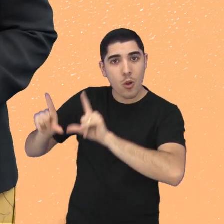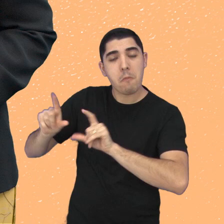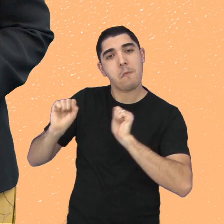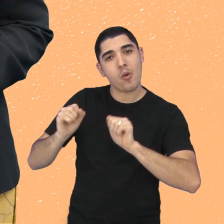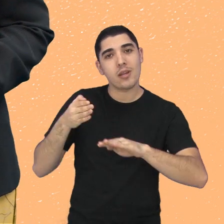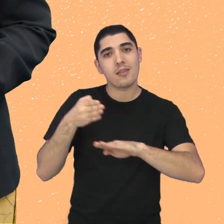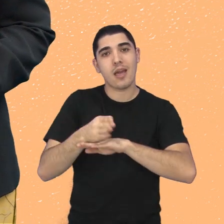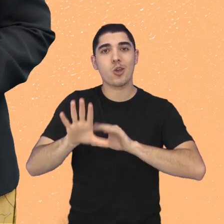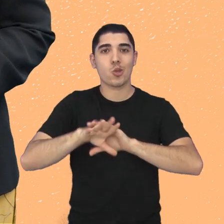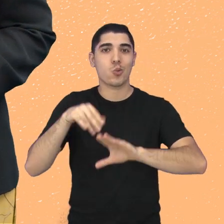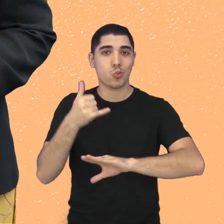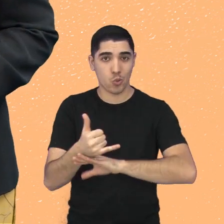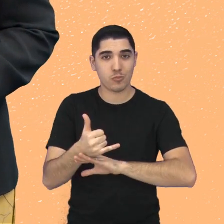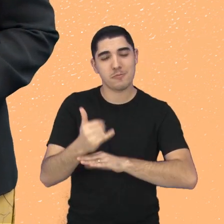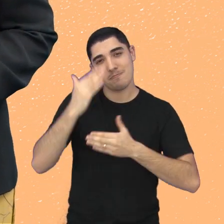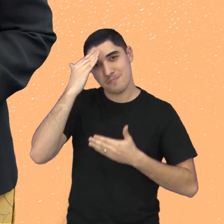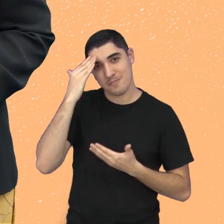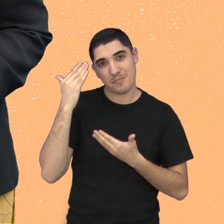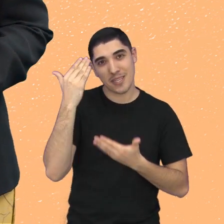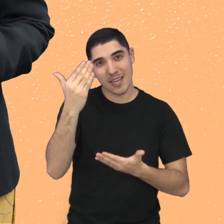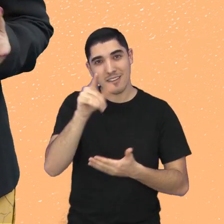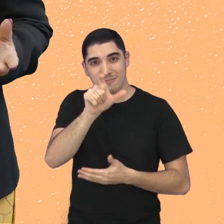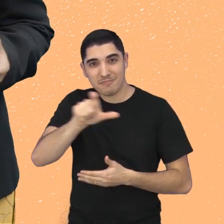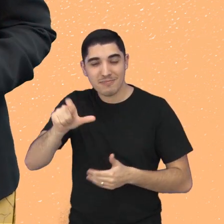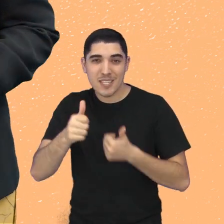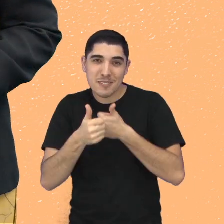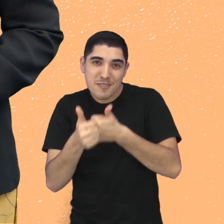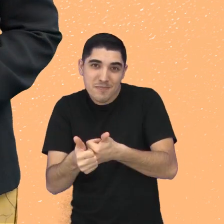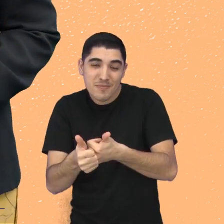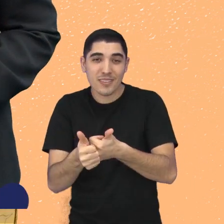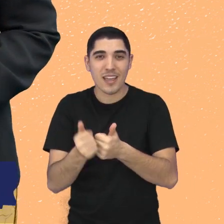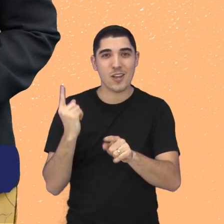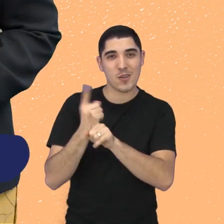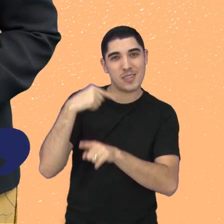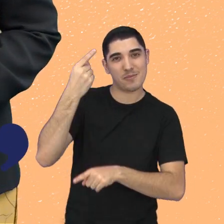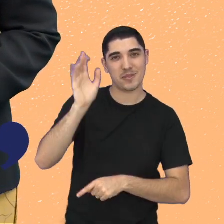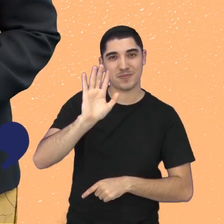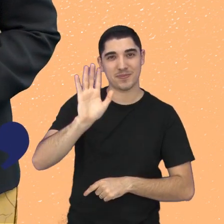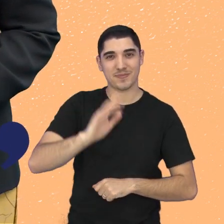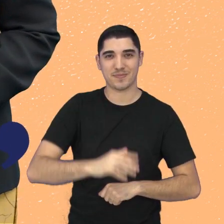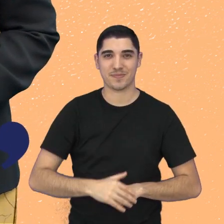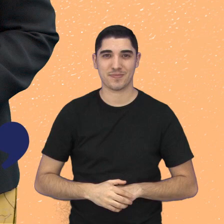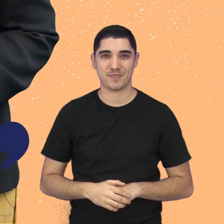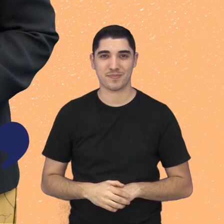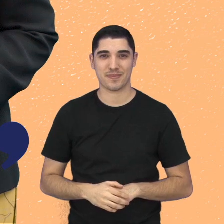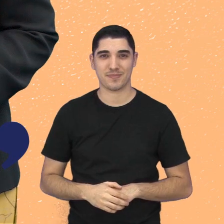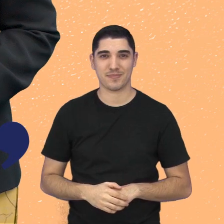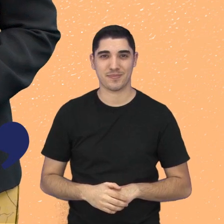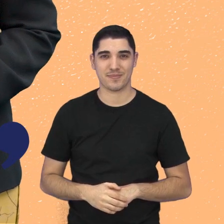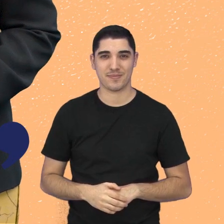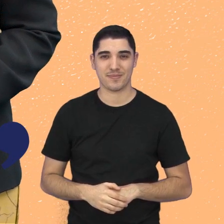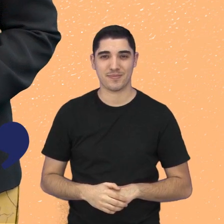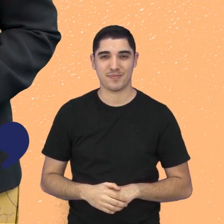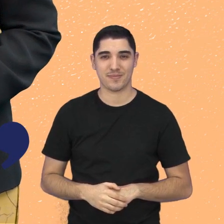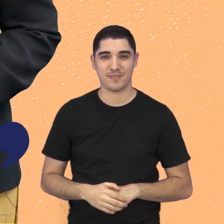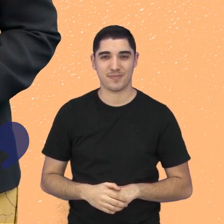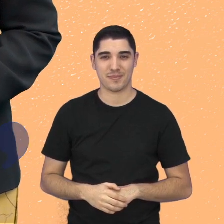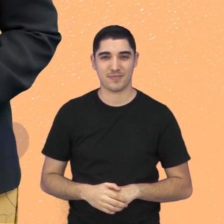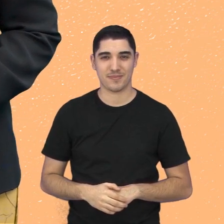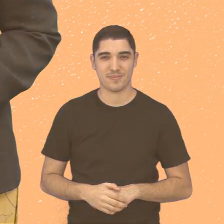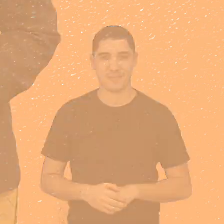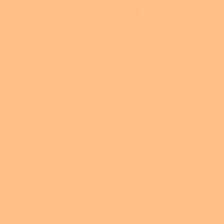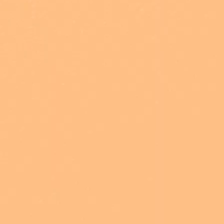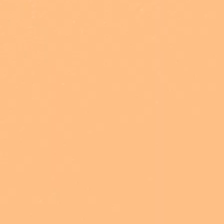E para rever este programa e todos os outros, acesse o nosso canal no YouTube. Muito obrigada pela sua companhia e até a próxima!